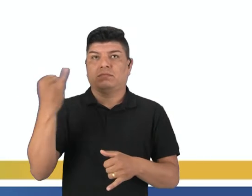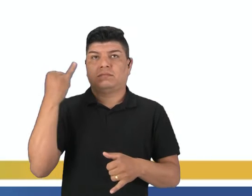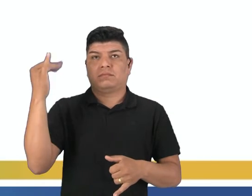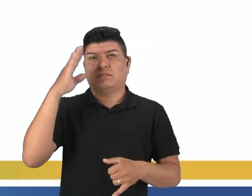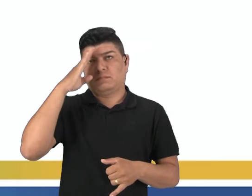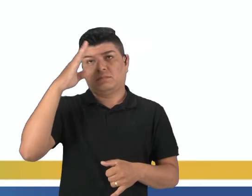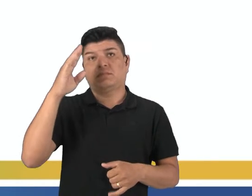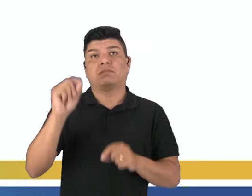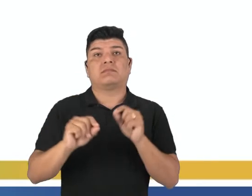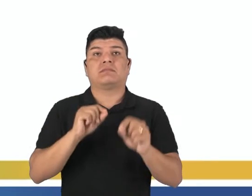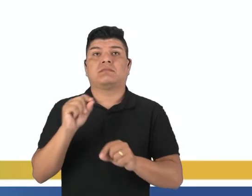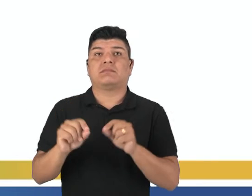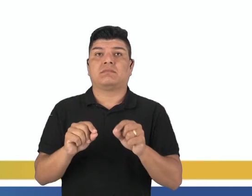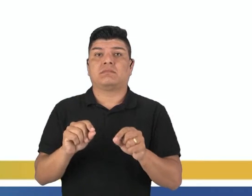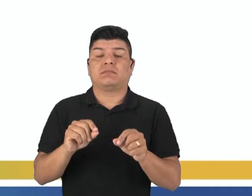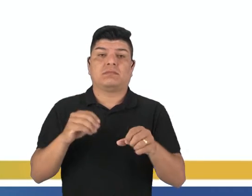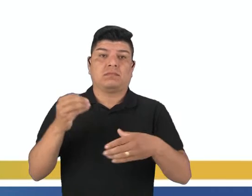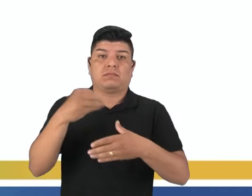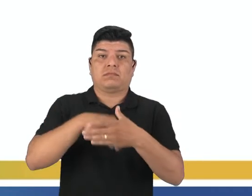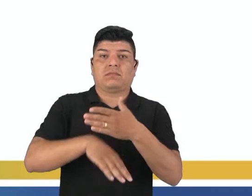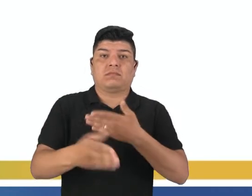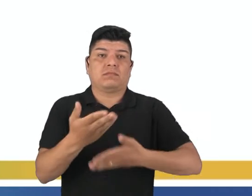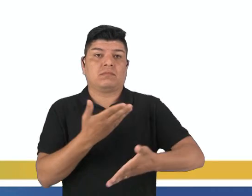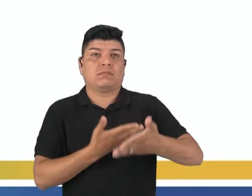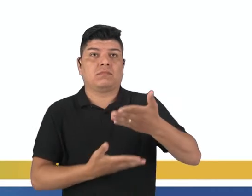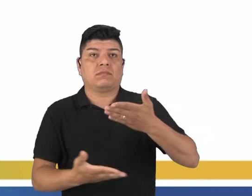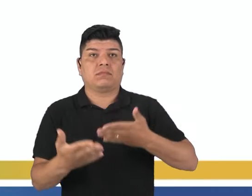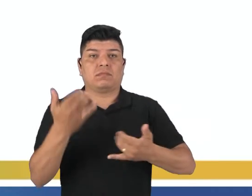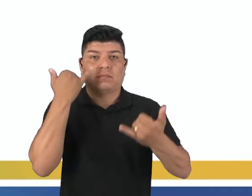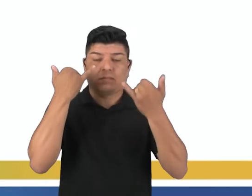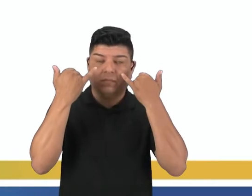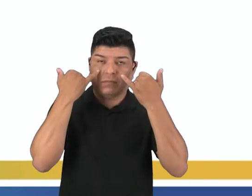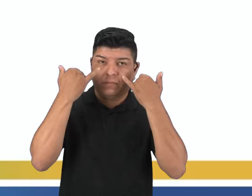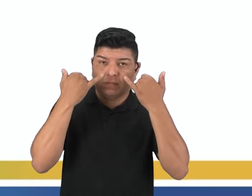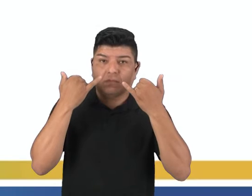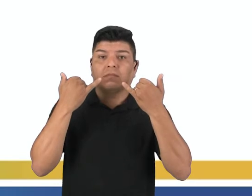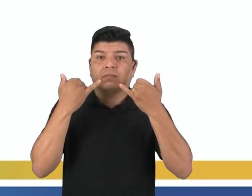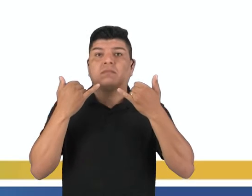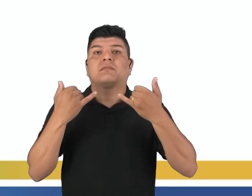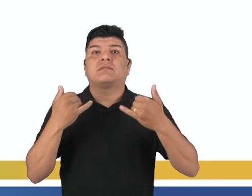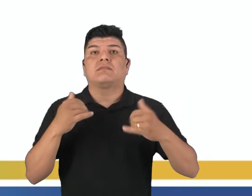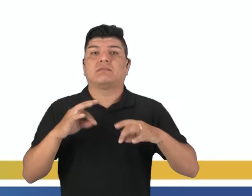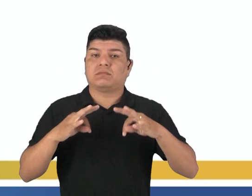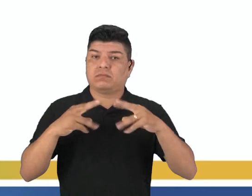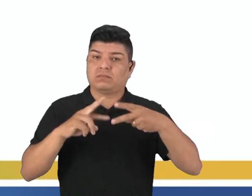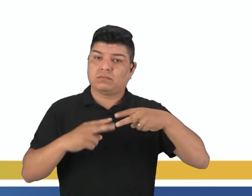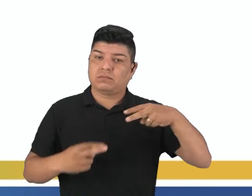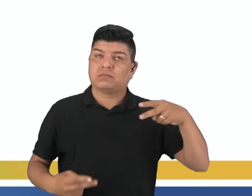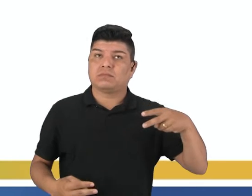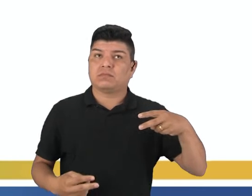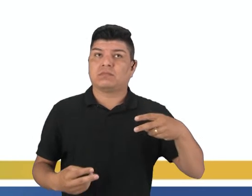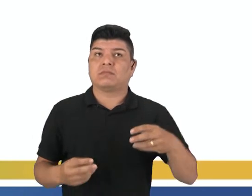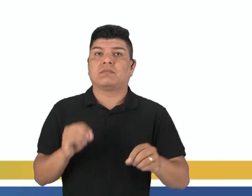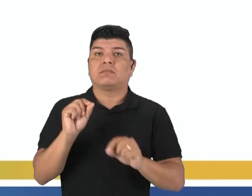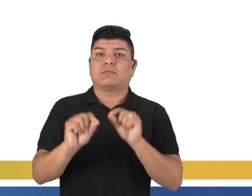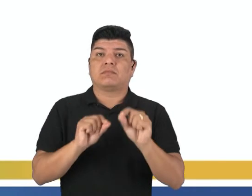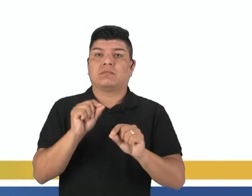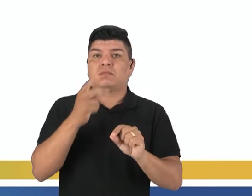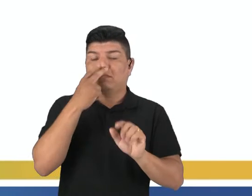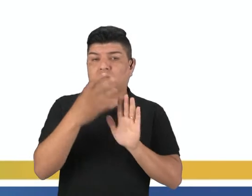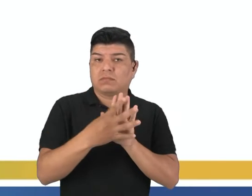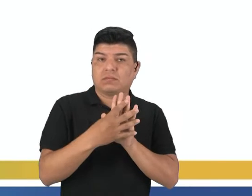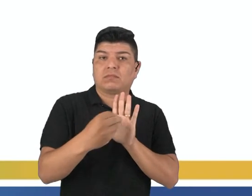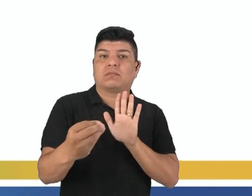principais funções são armazenar e transmitir as informações genéticas, funcionar como um molde para a